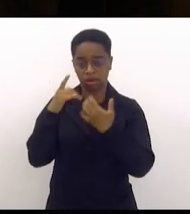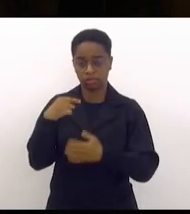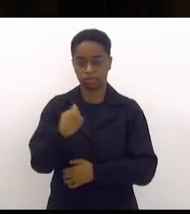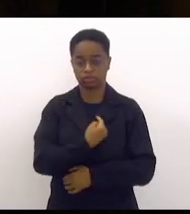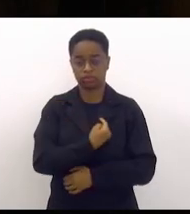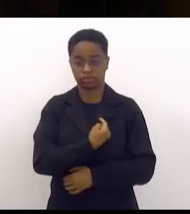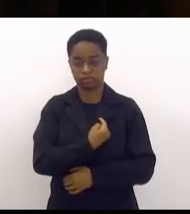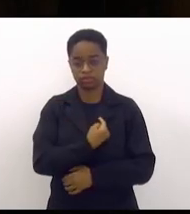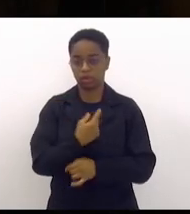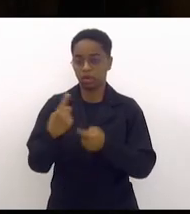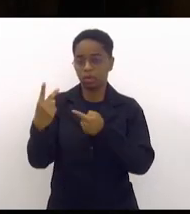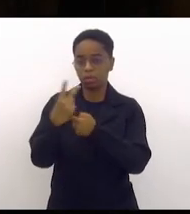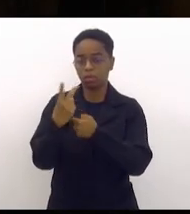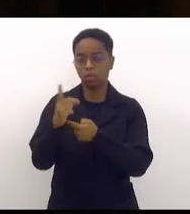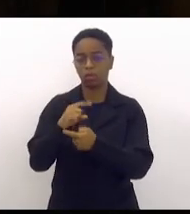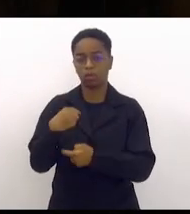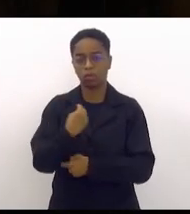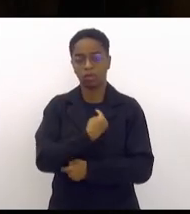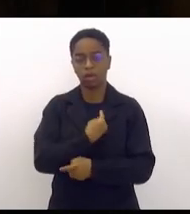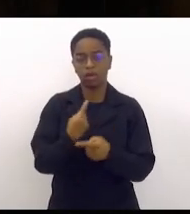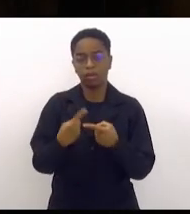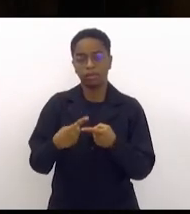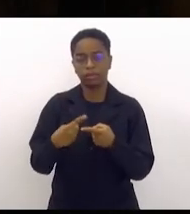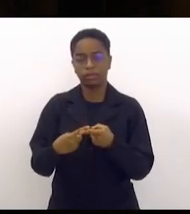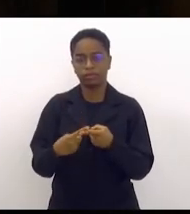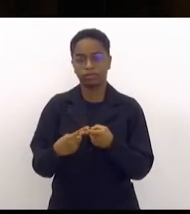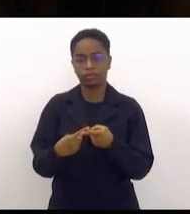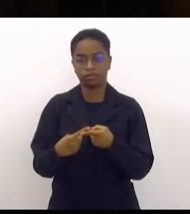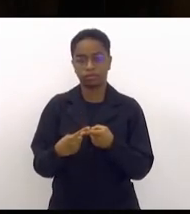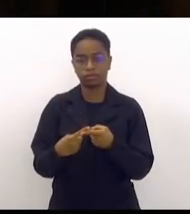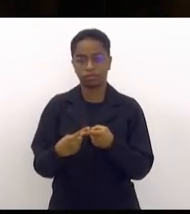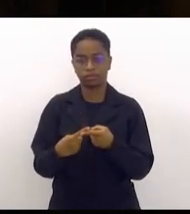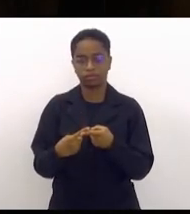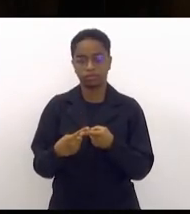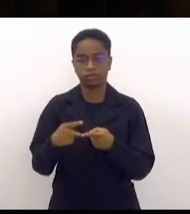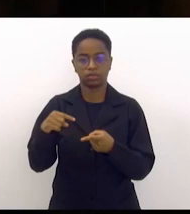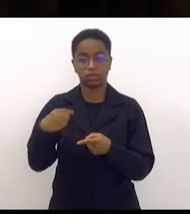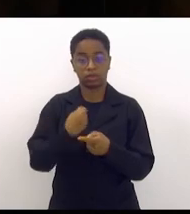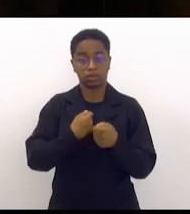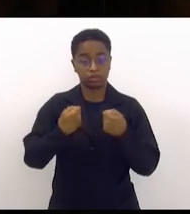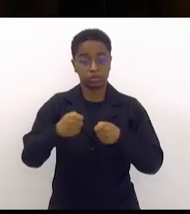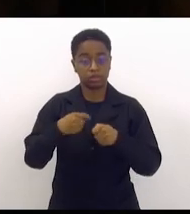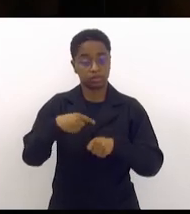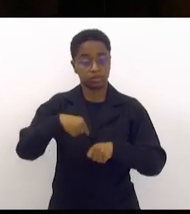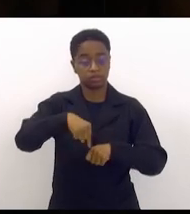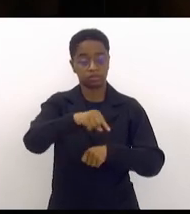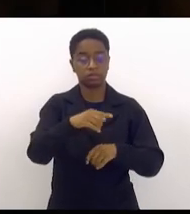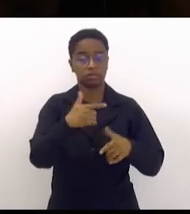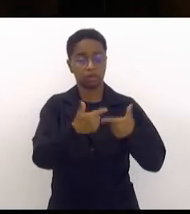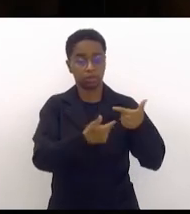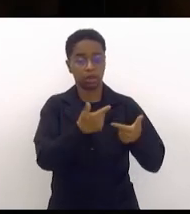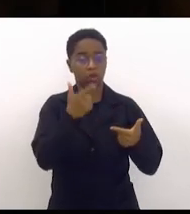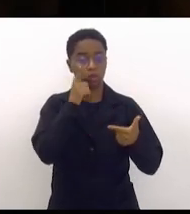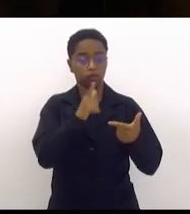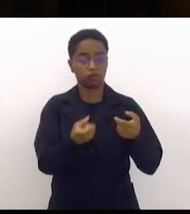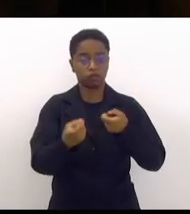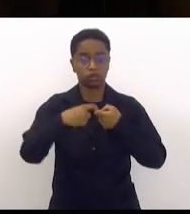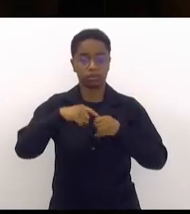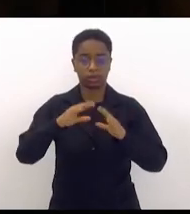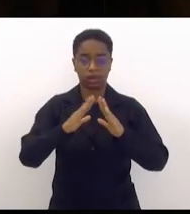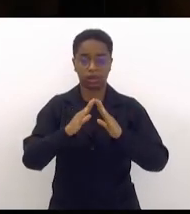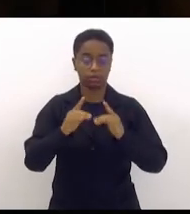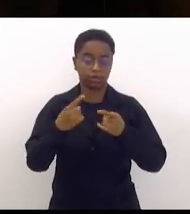nos proteja para que a gente vá para o trabalho e volte para casa porque nem isso